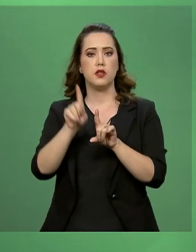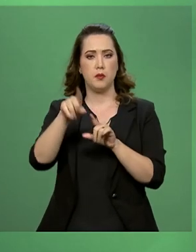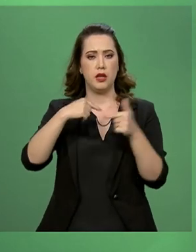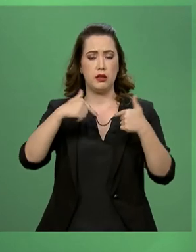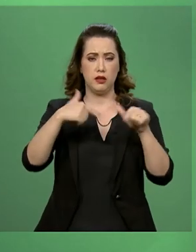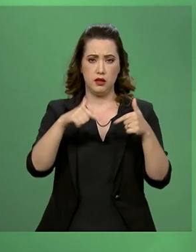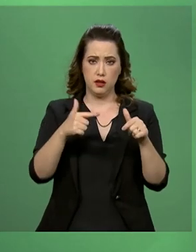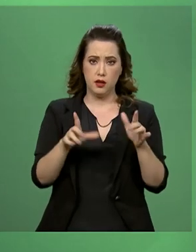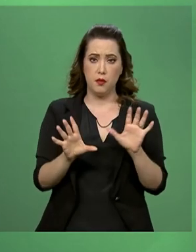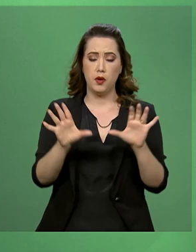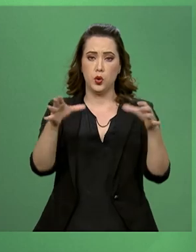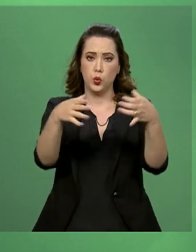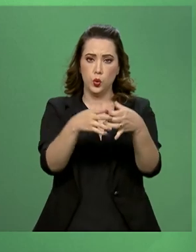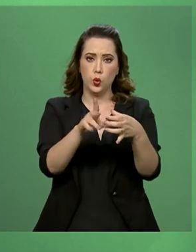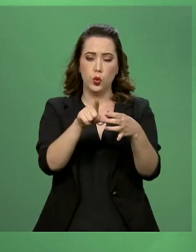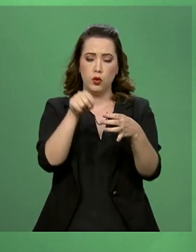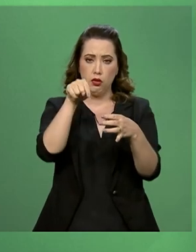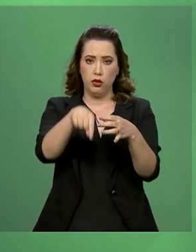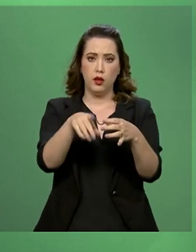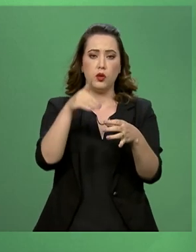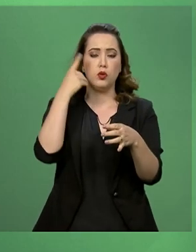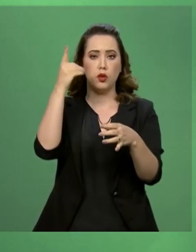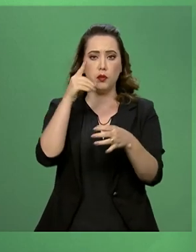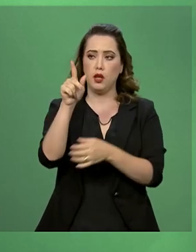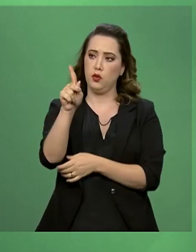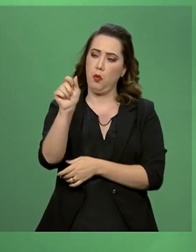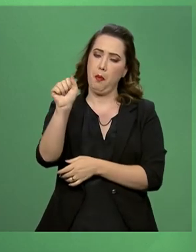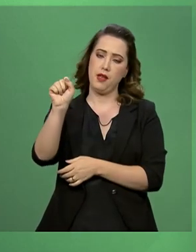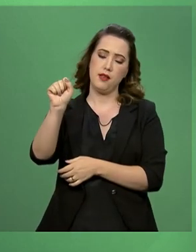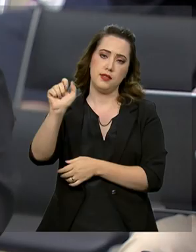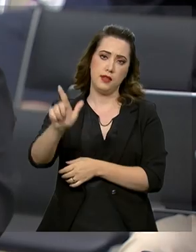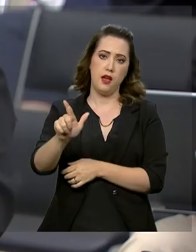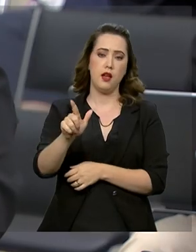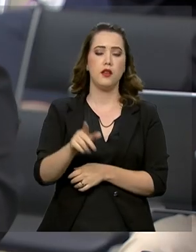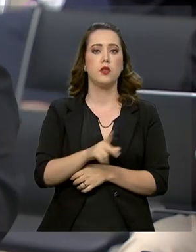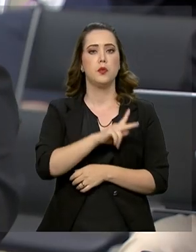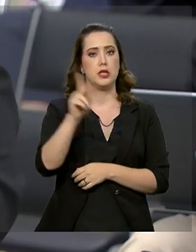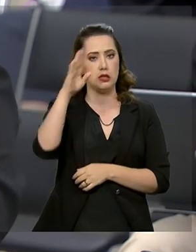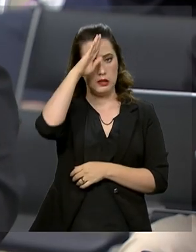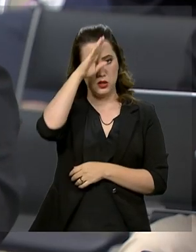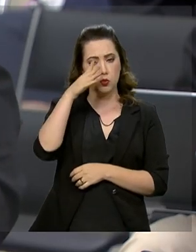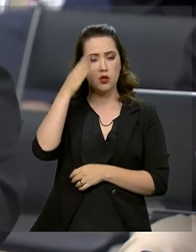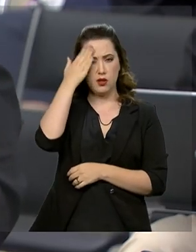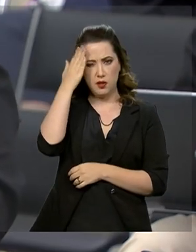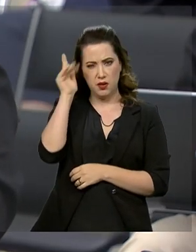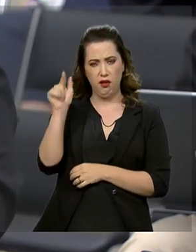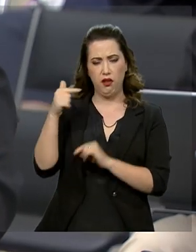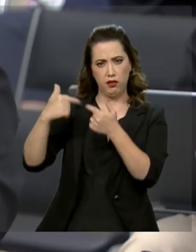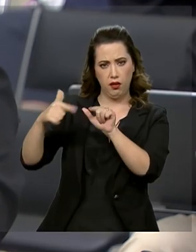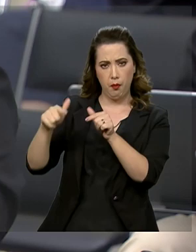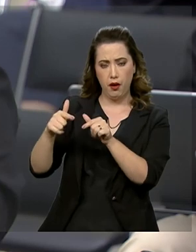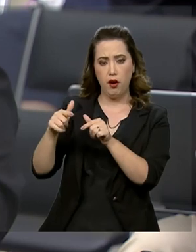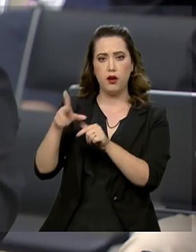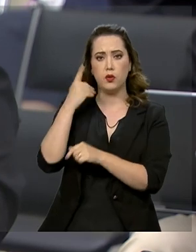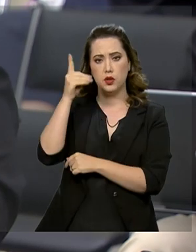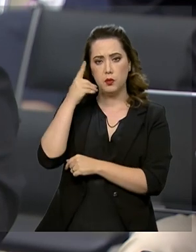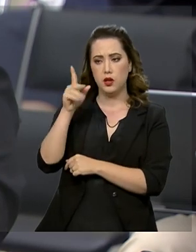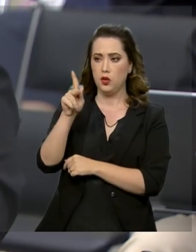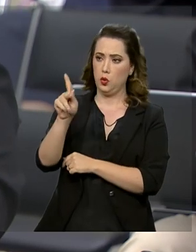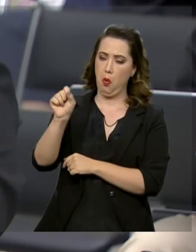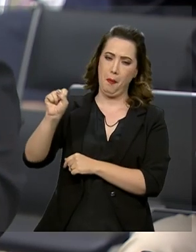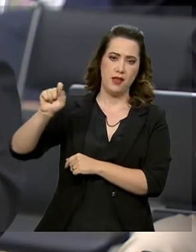estadual do PSL de Minas. Eu queria saber se o presidente tinha conhecimento dessa informação, quem foi que agendou essa